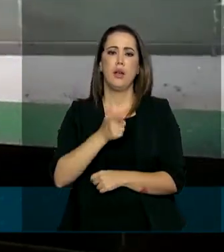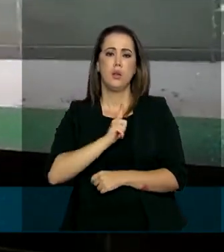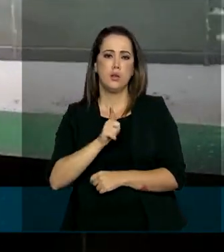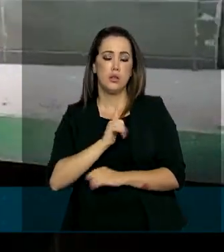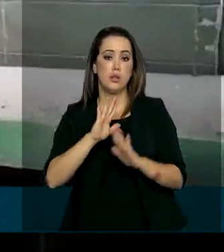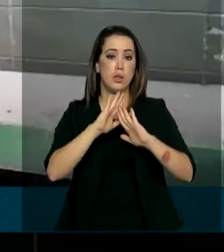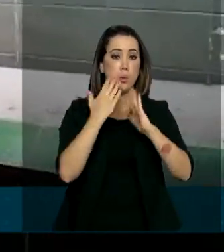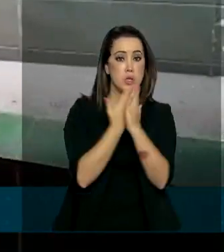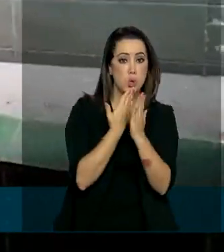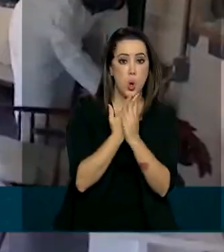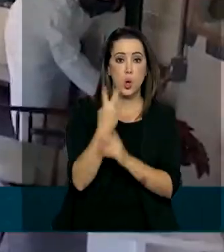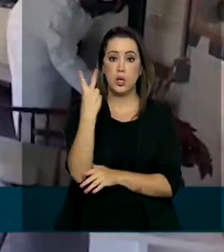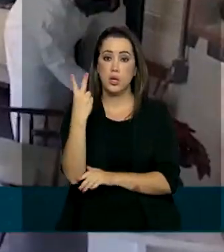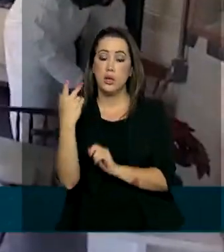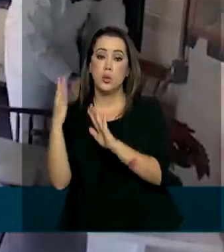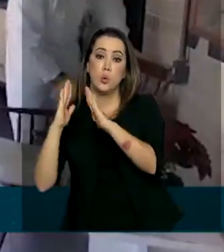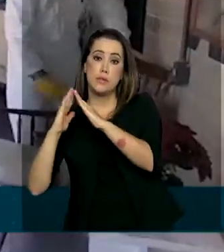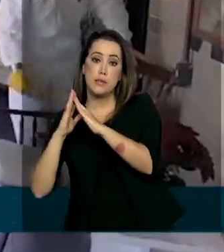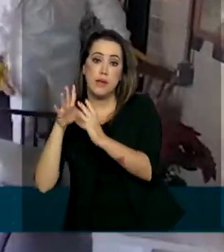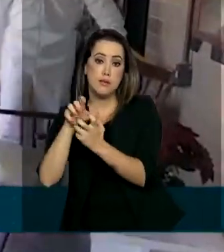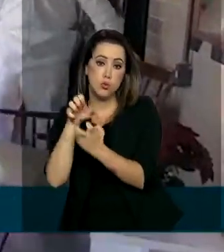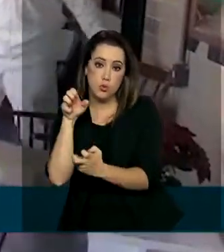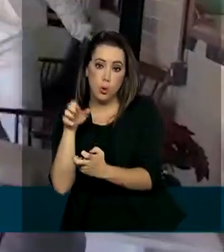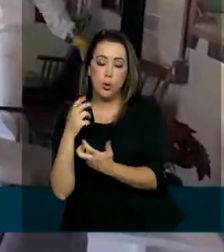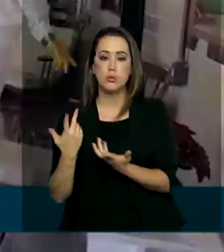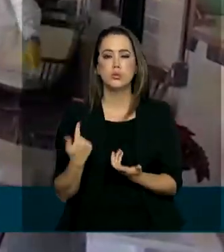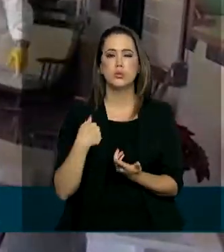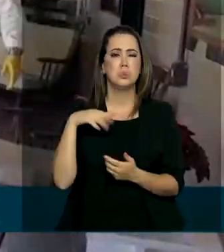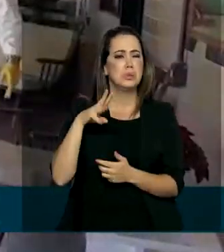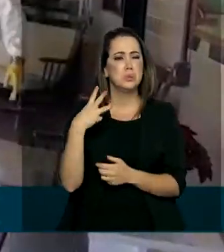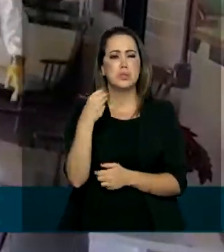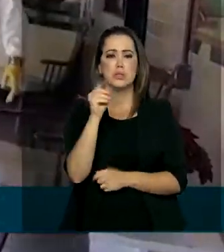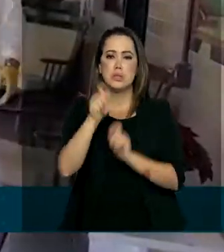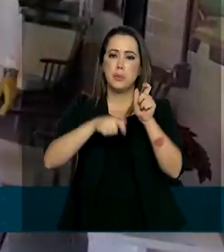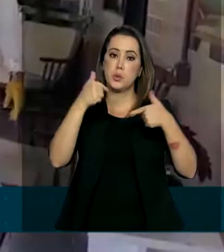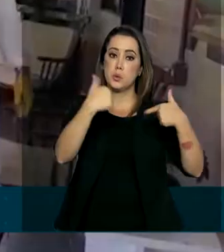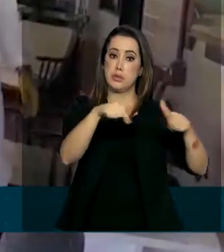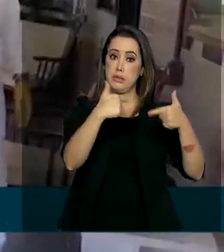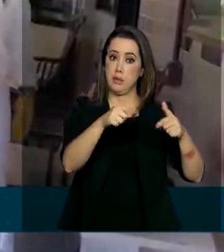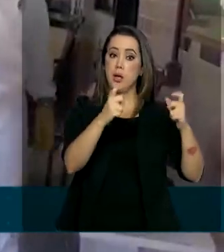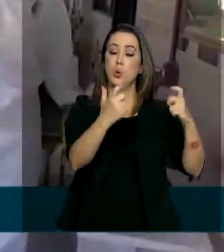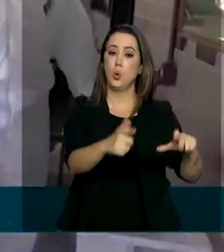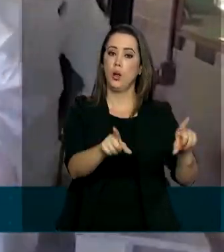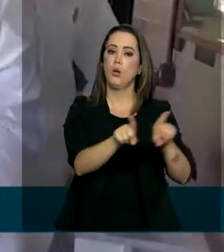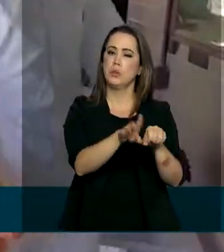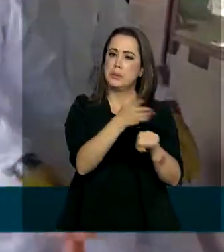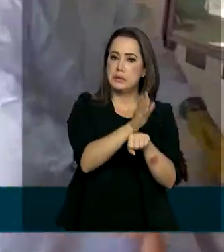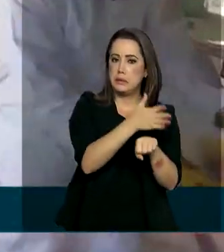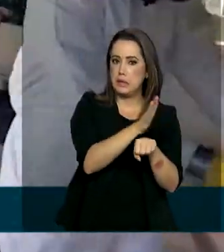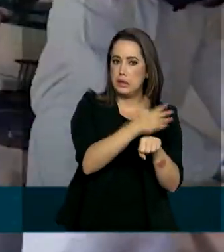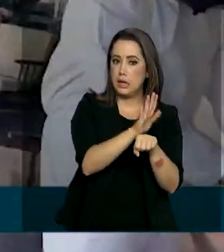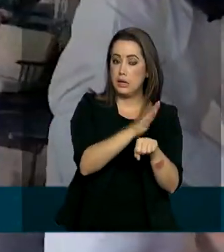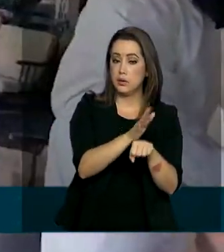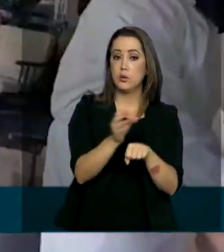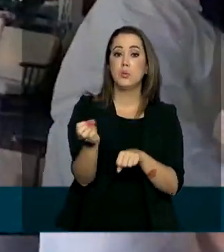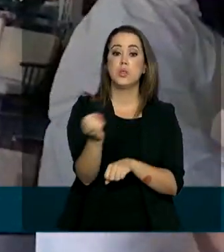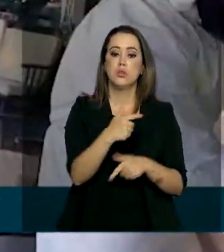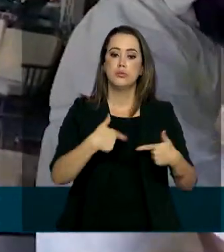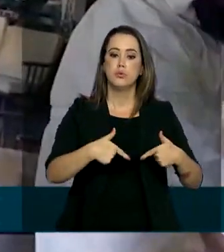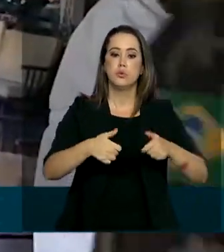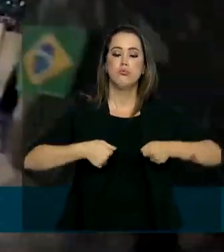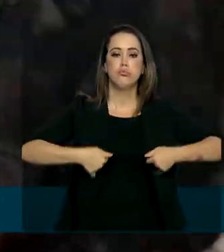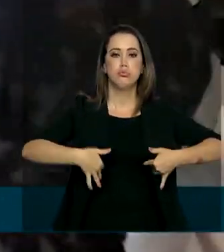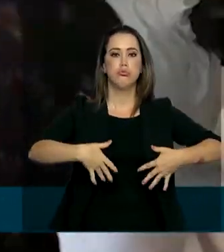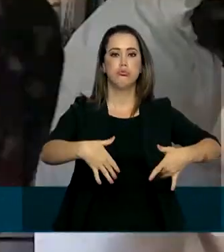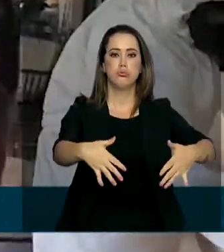uma creche e dois abrigos de idosos. Cerca de 30 funcionários do Instituto também foram capacitados para fazer novas